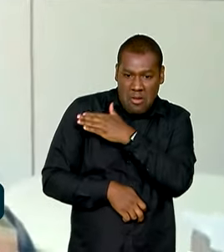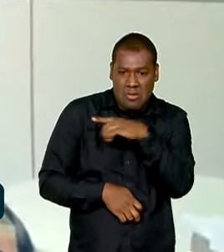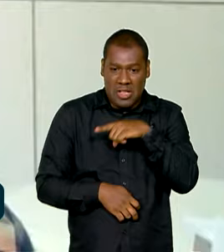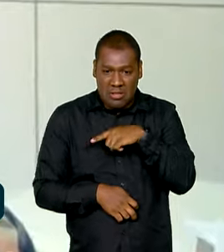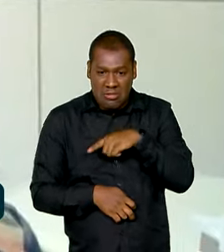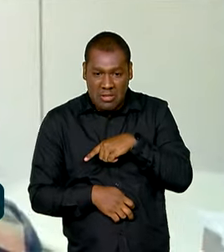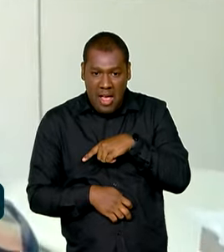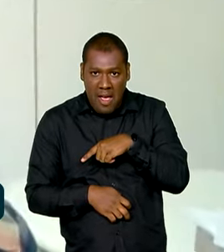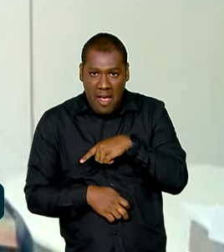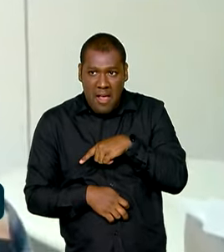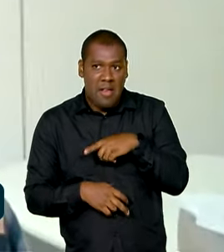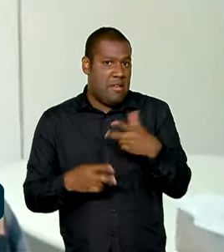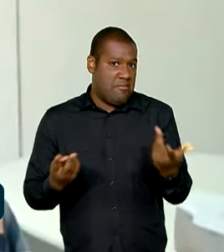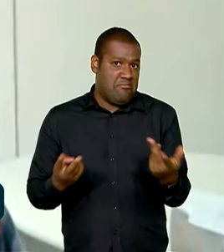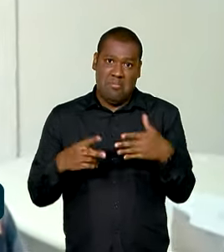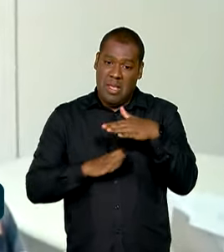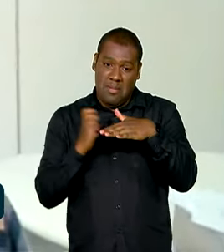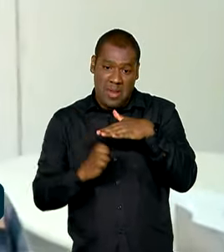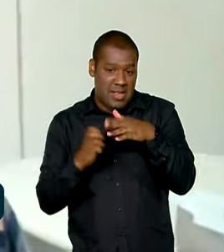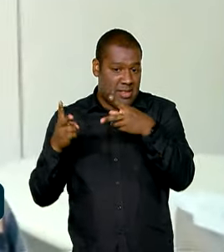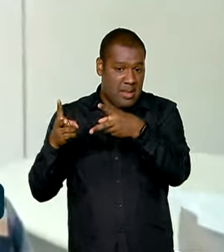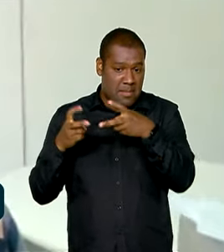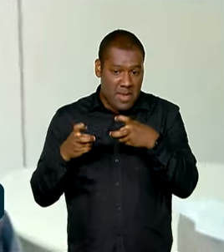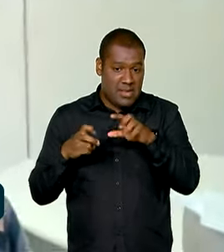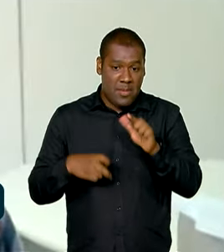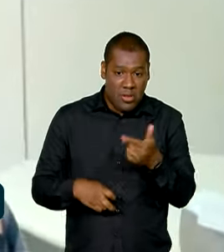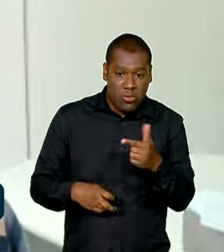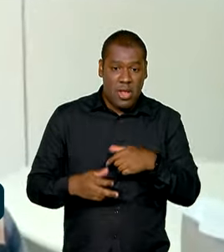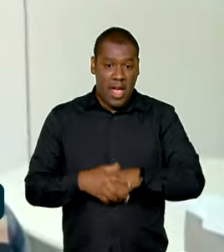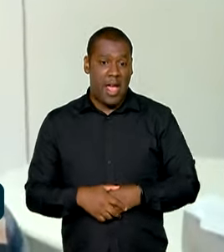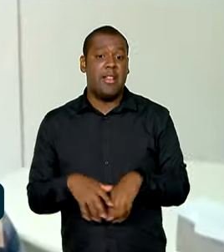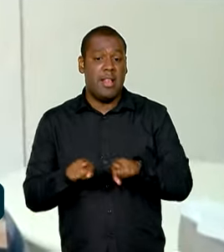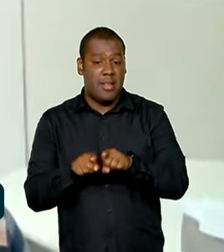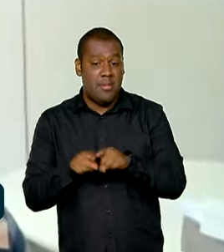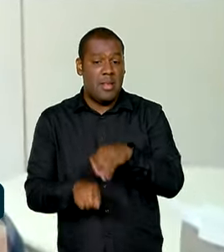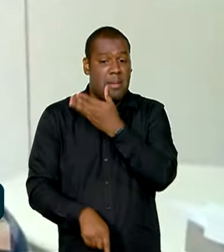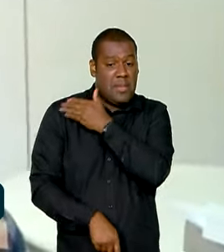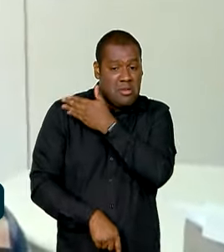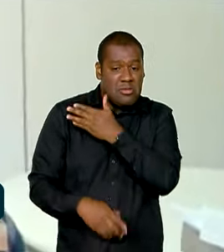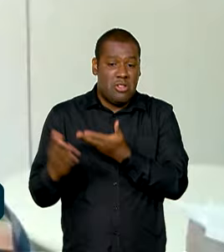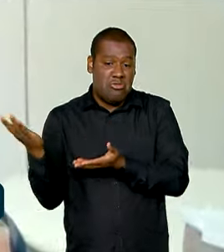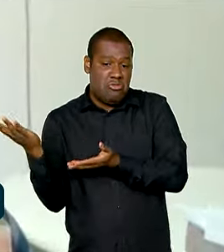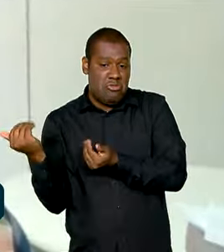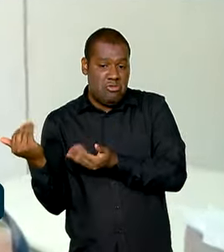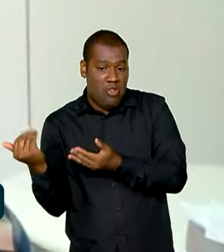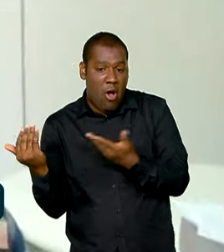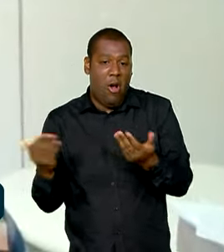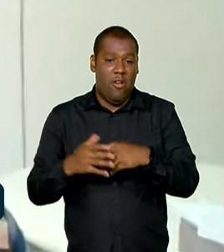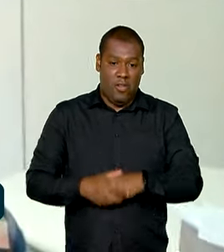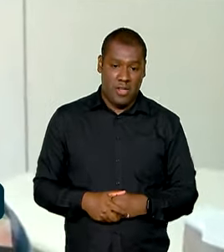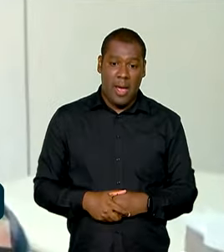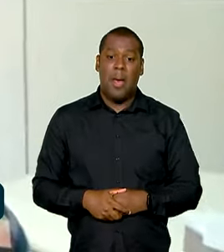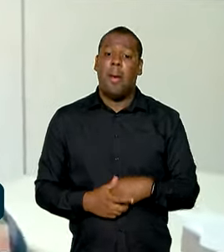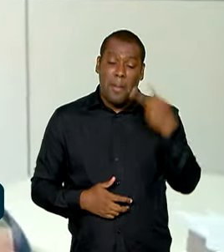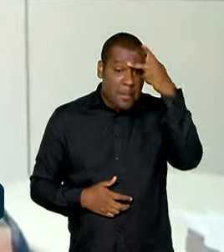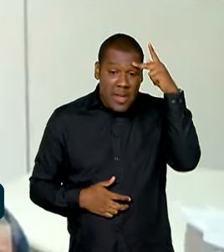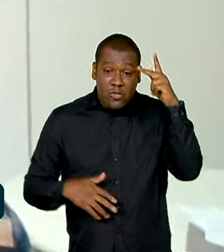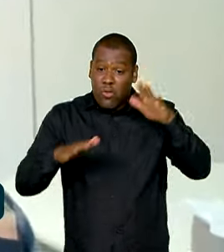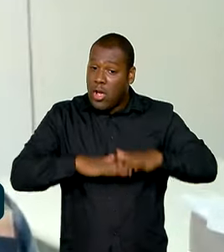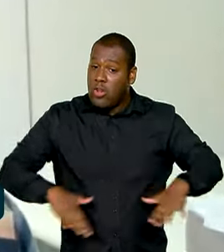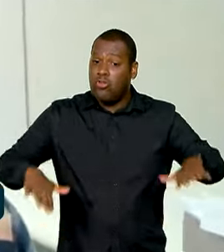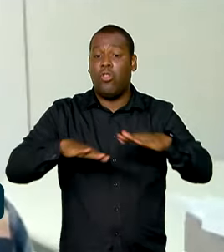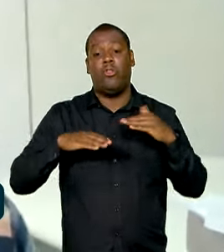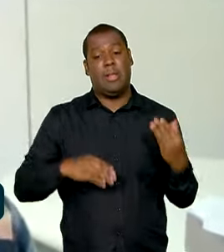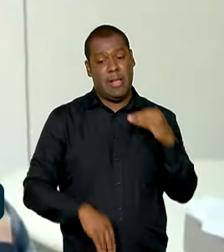jovens, que oferecem salários menores, quando deveriam oferecer salários iguais para que todo mundo seja incentivado a trabalhar